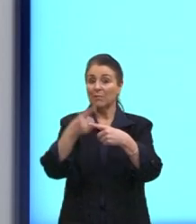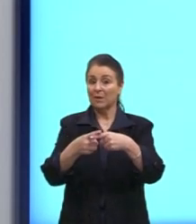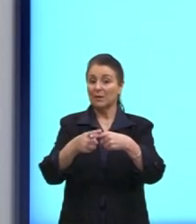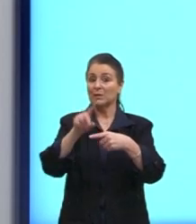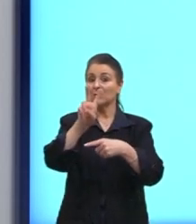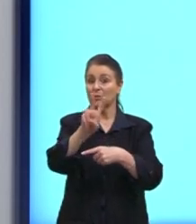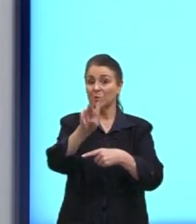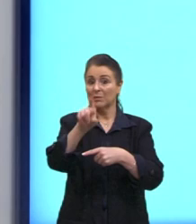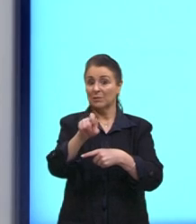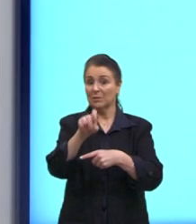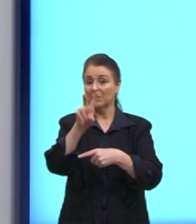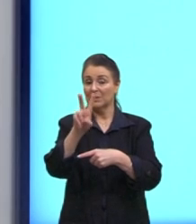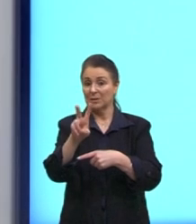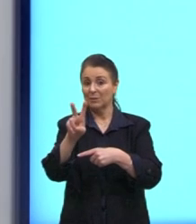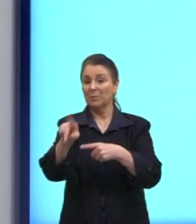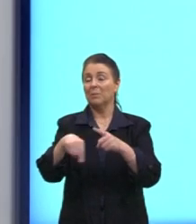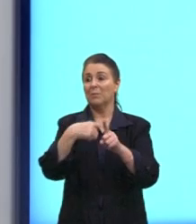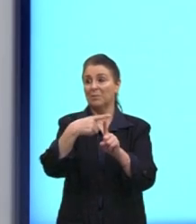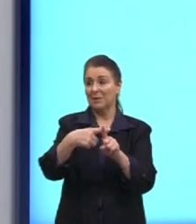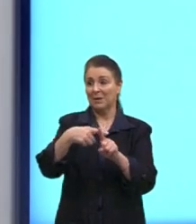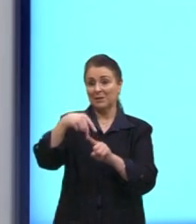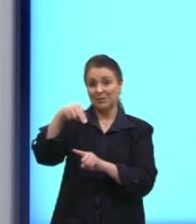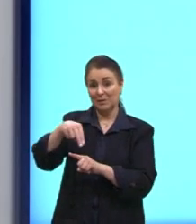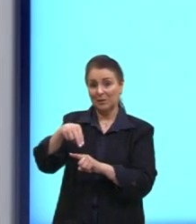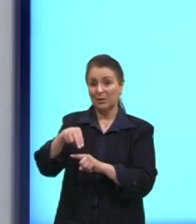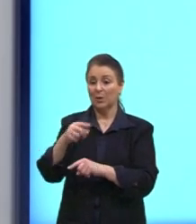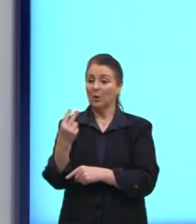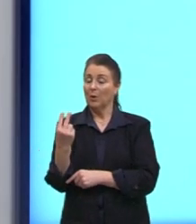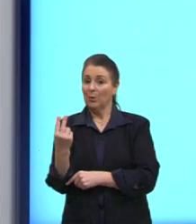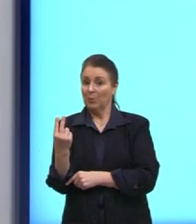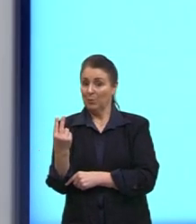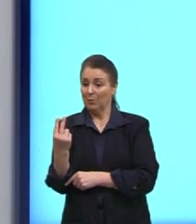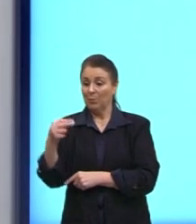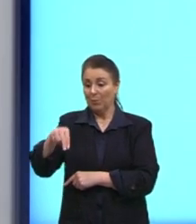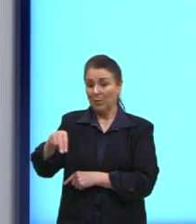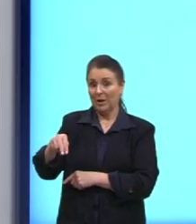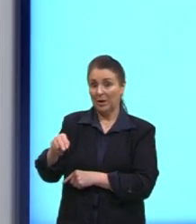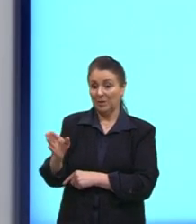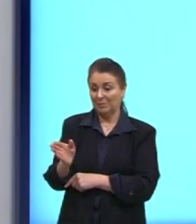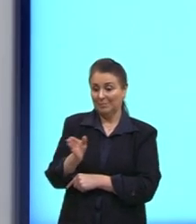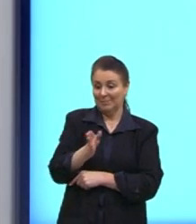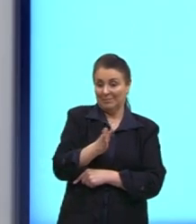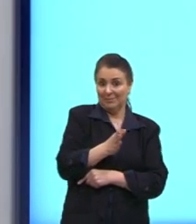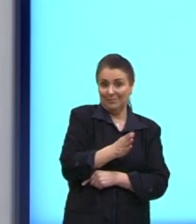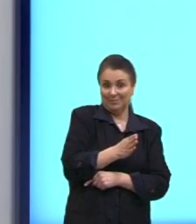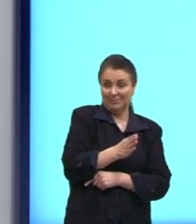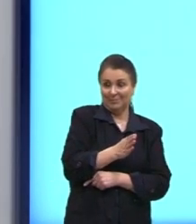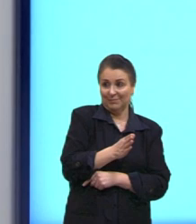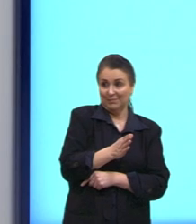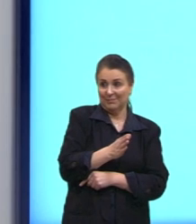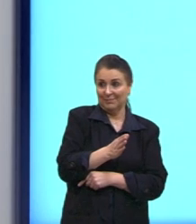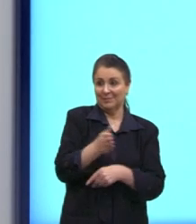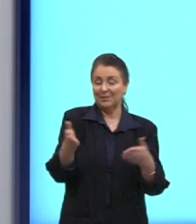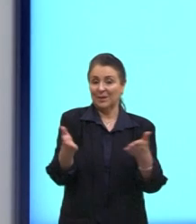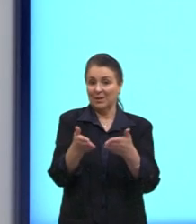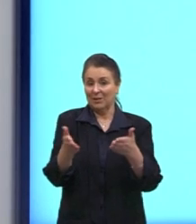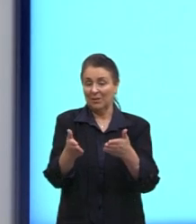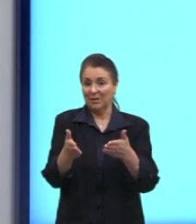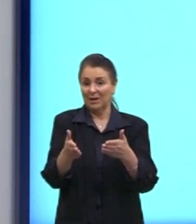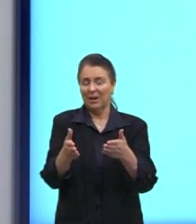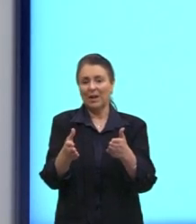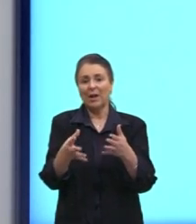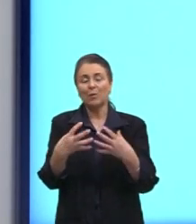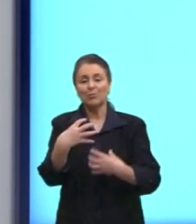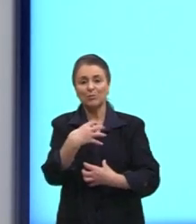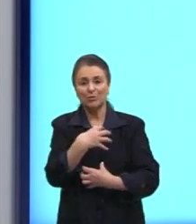,5 mais o n isolamos o n né aqui eu trouxe pra vocês então uma forma ali de